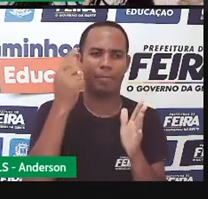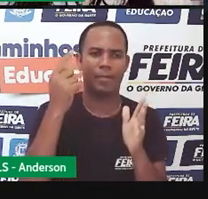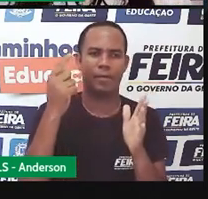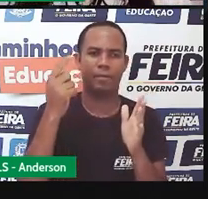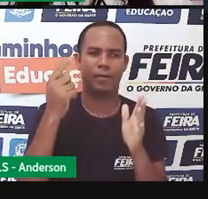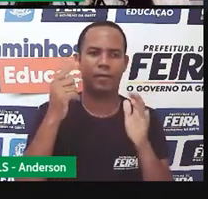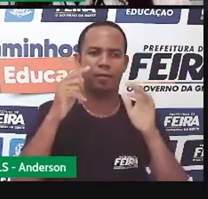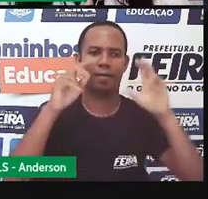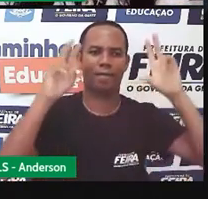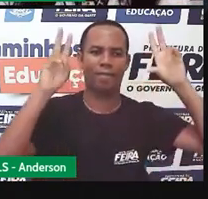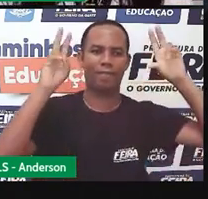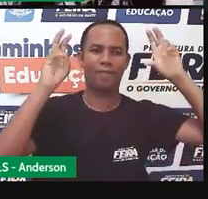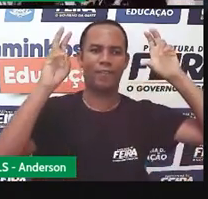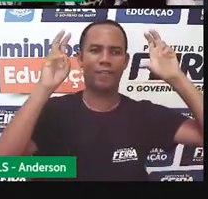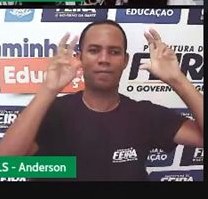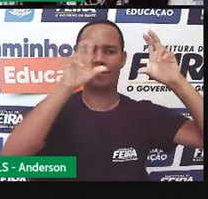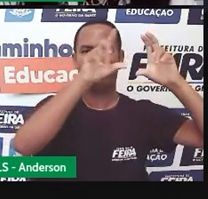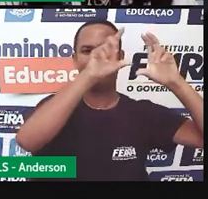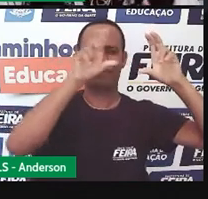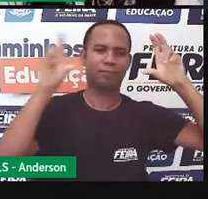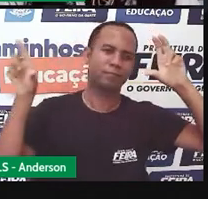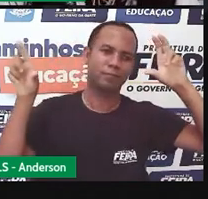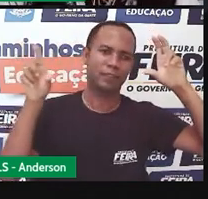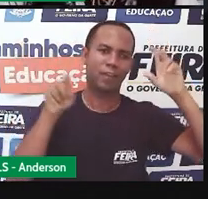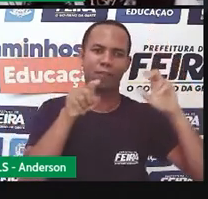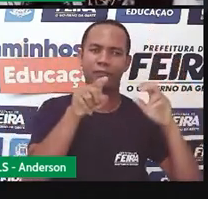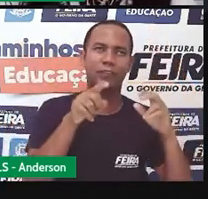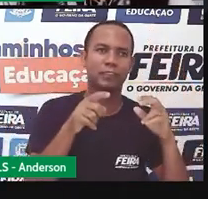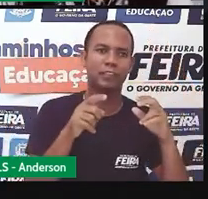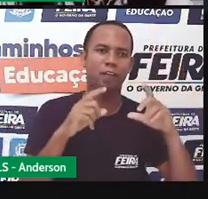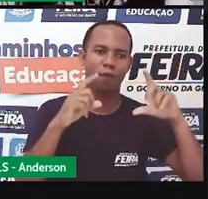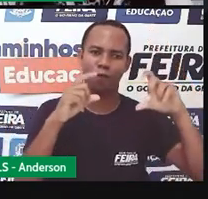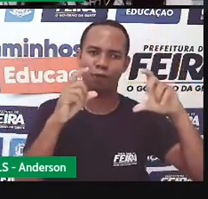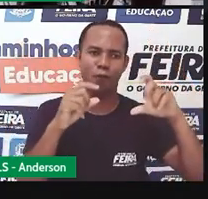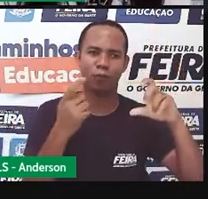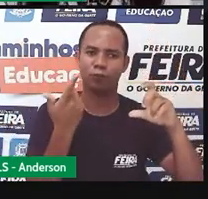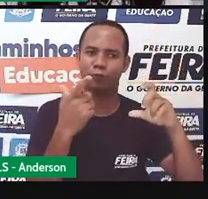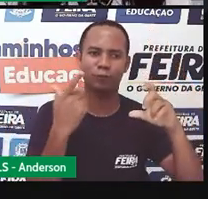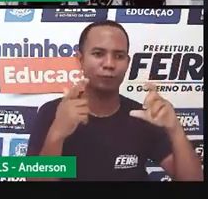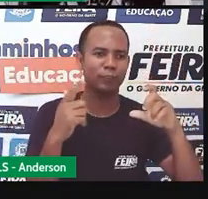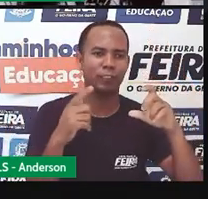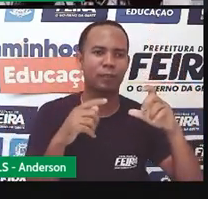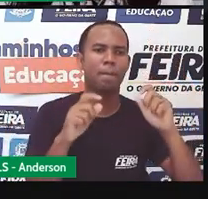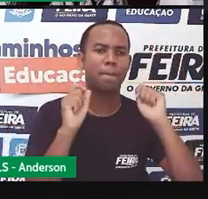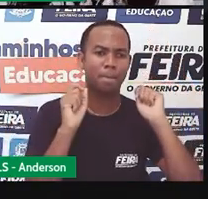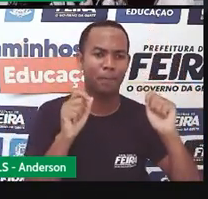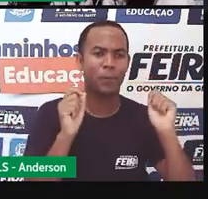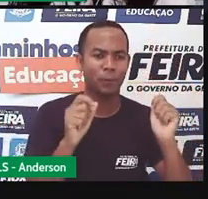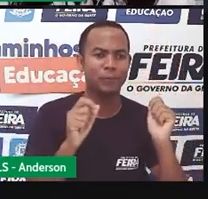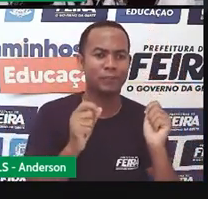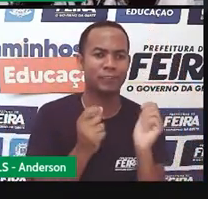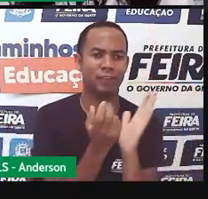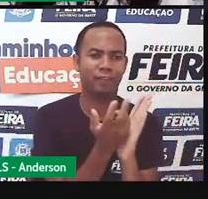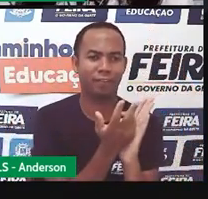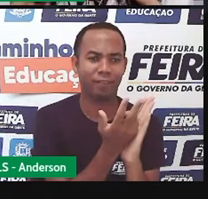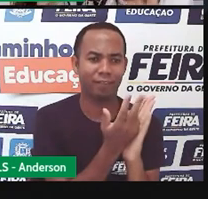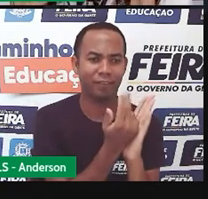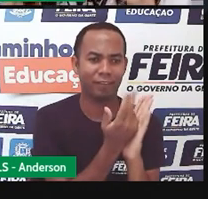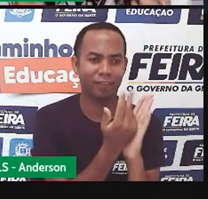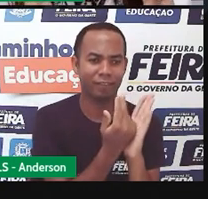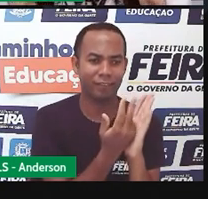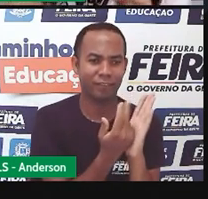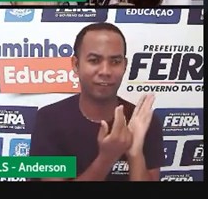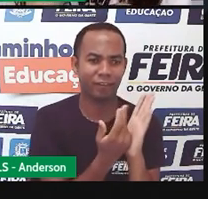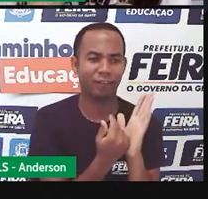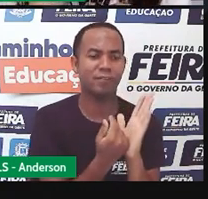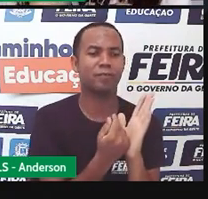o título. Se você não tiver foto, você pode fazer um desenho para relacionar, para